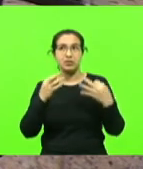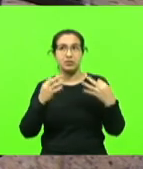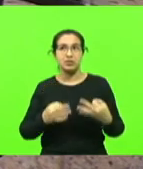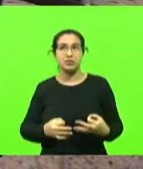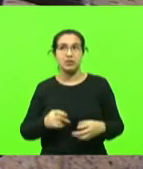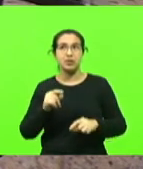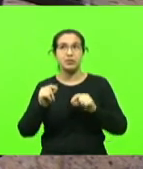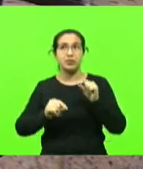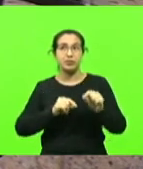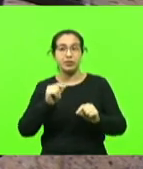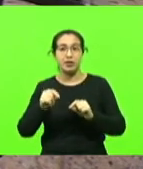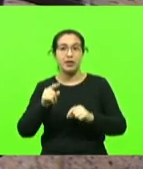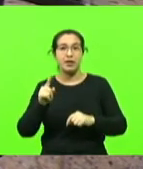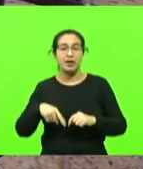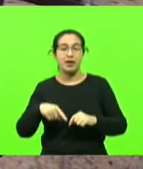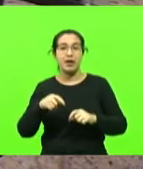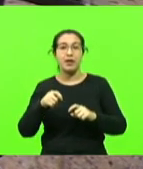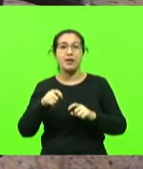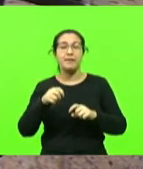é Chapecó,